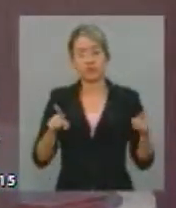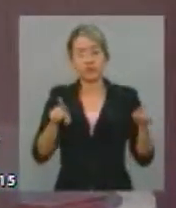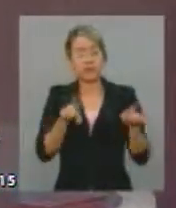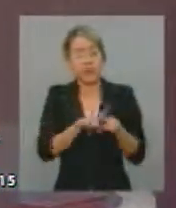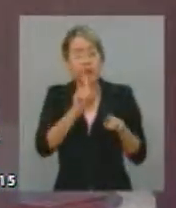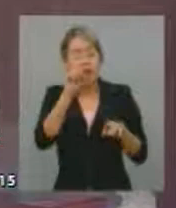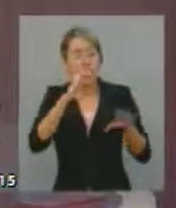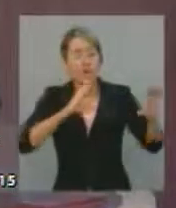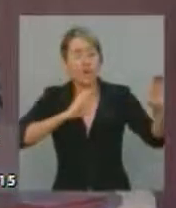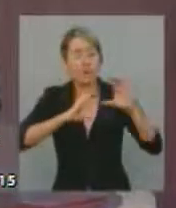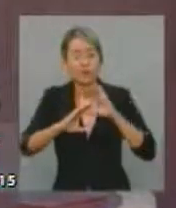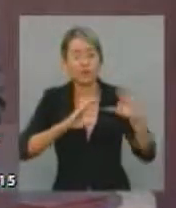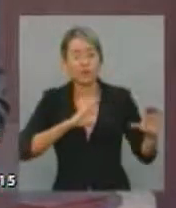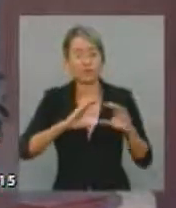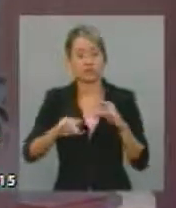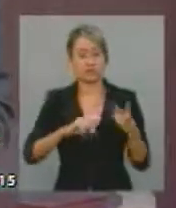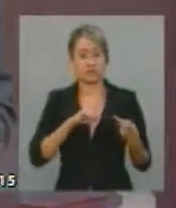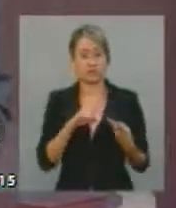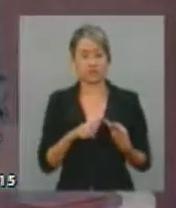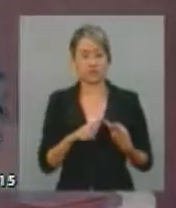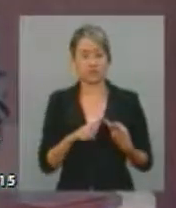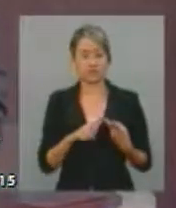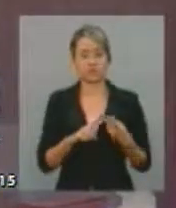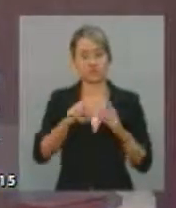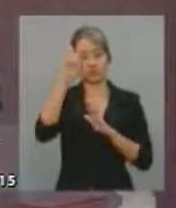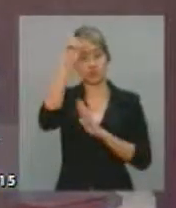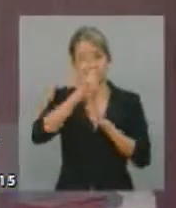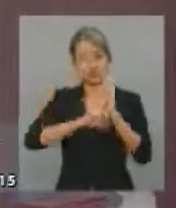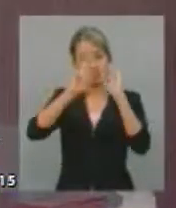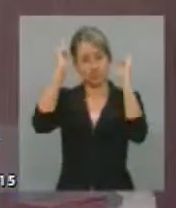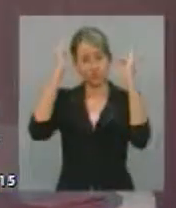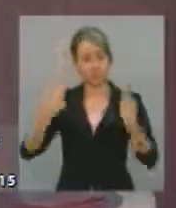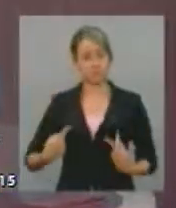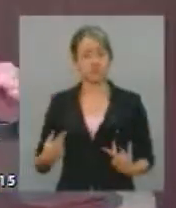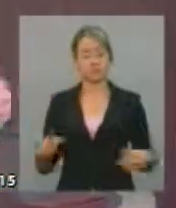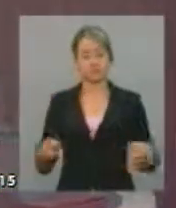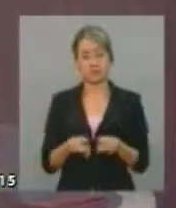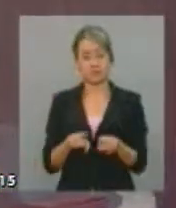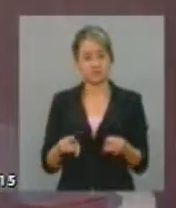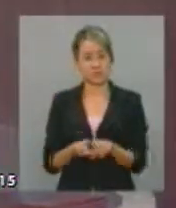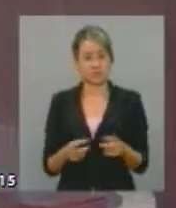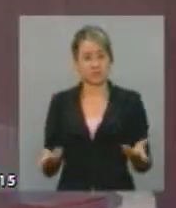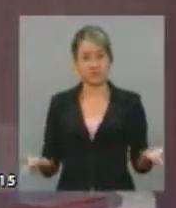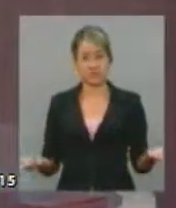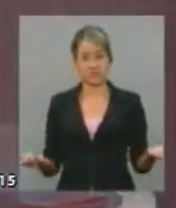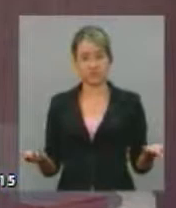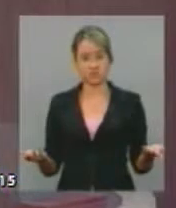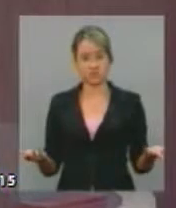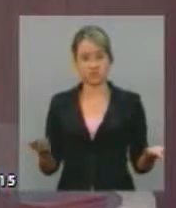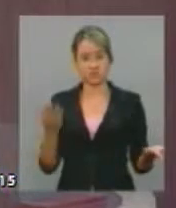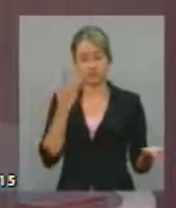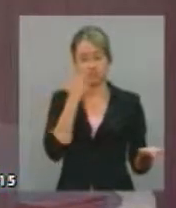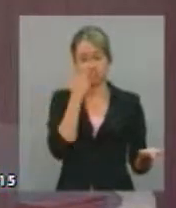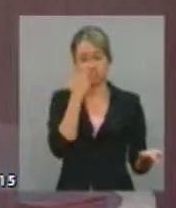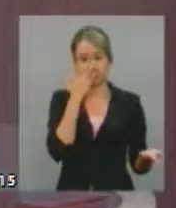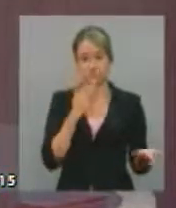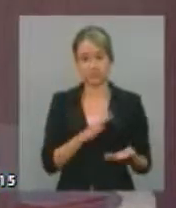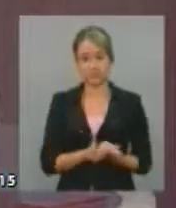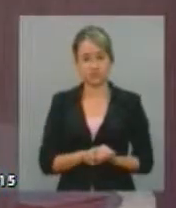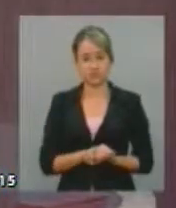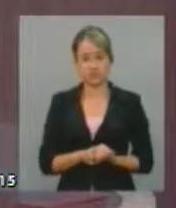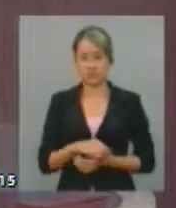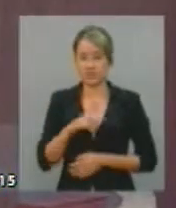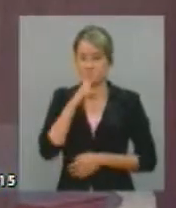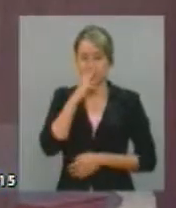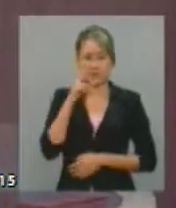comunicação, atentam contra os direitos fundamentais e a democracia. Para mim, isso não é jornalismo. isso é um atentado à